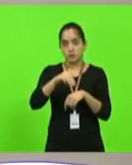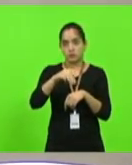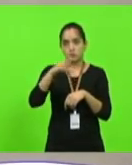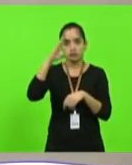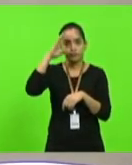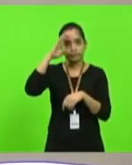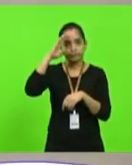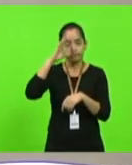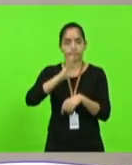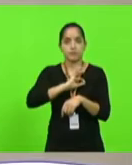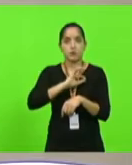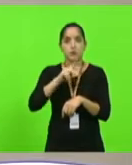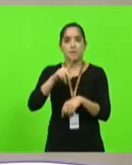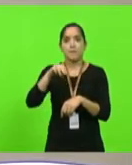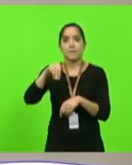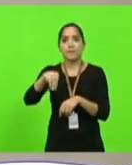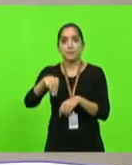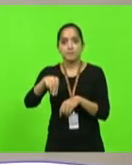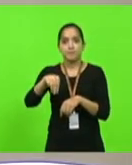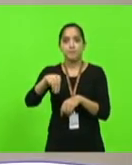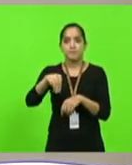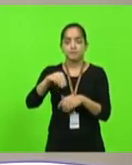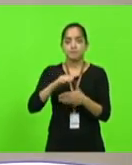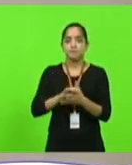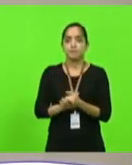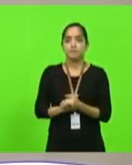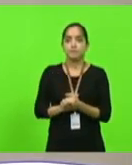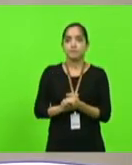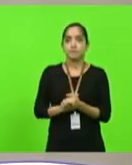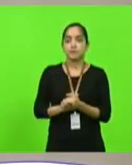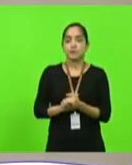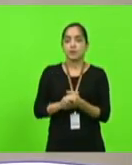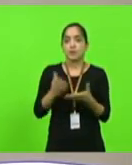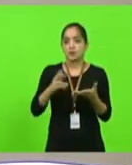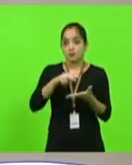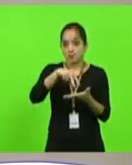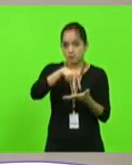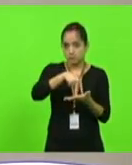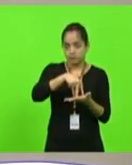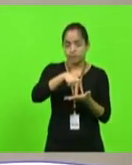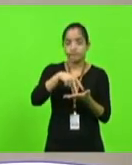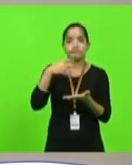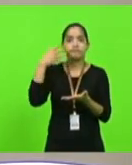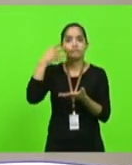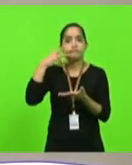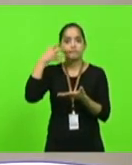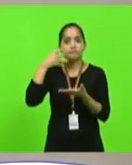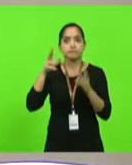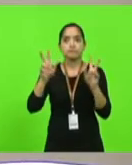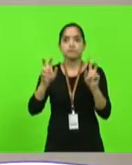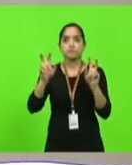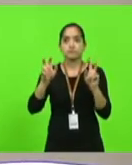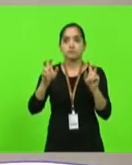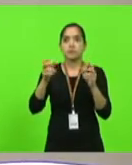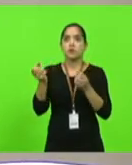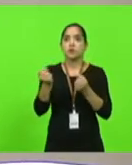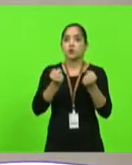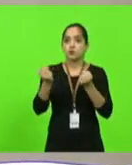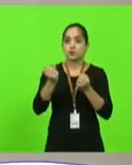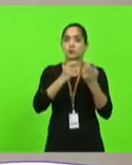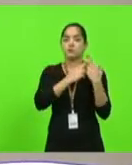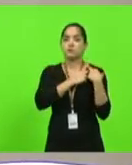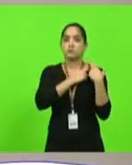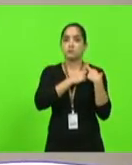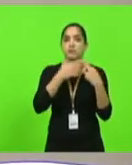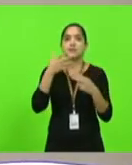-geral da Polícia Militar de Santa Catarina, coronel Dionéi Tonetti, faça uso da palavra para falar acerca do tema No trânsito, sua responsabilidade